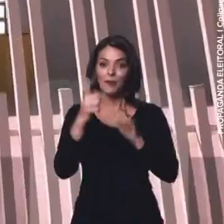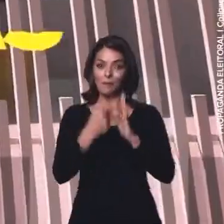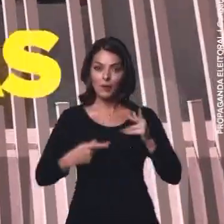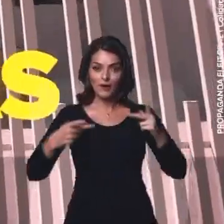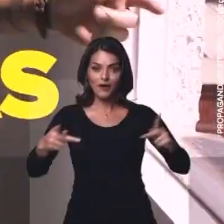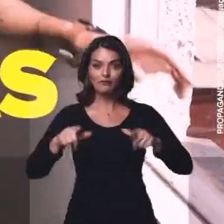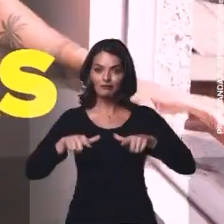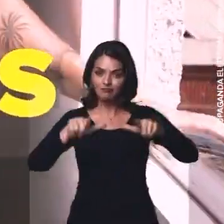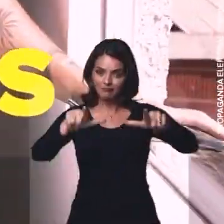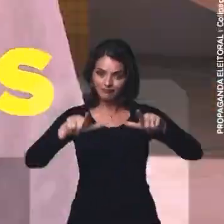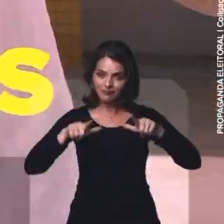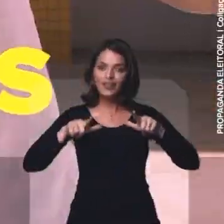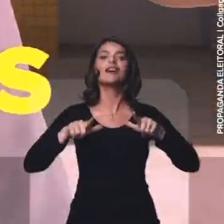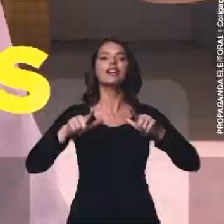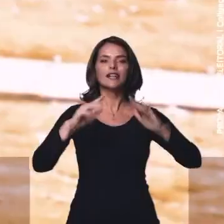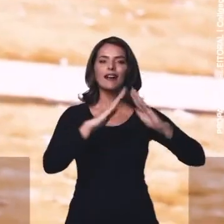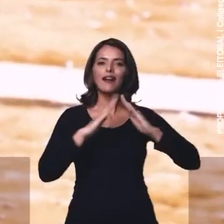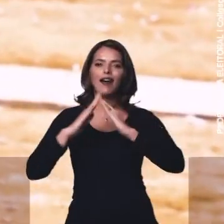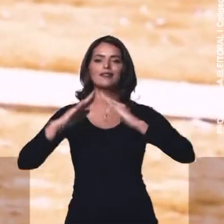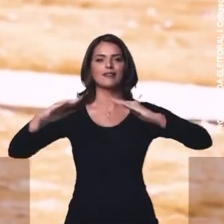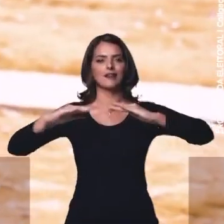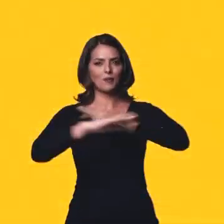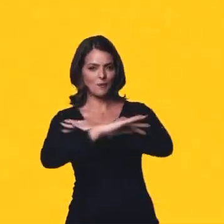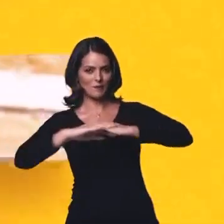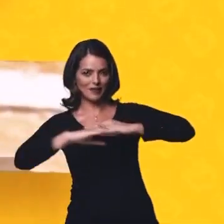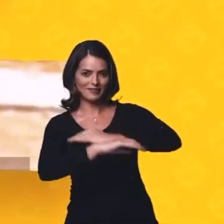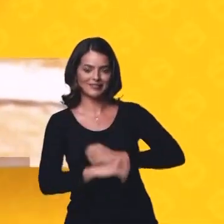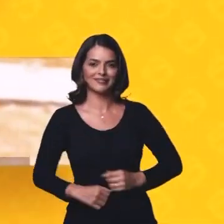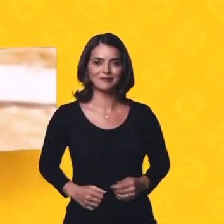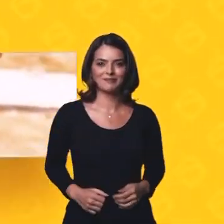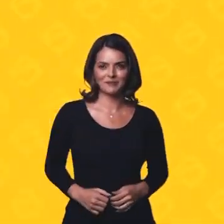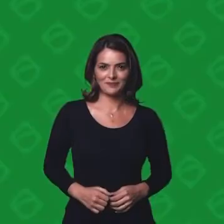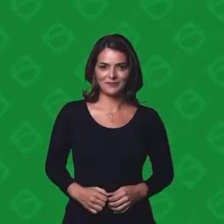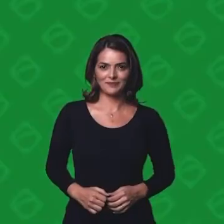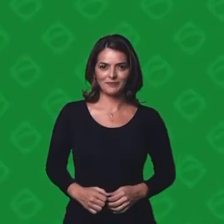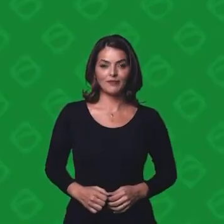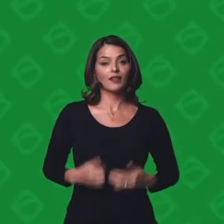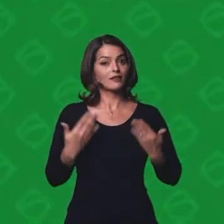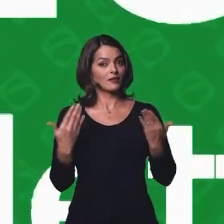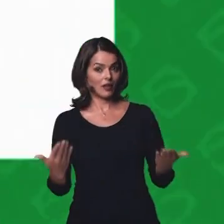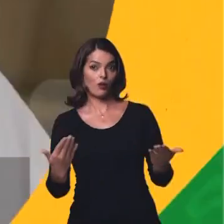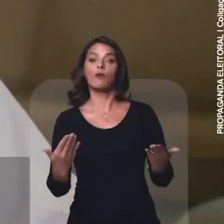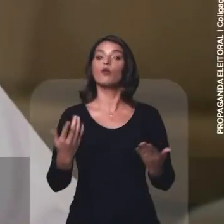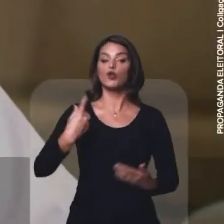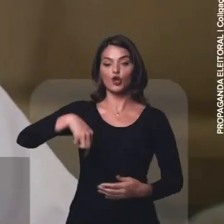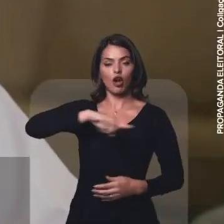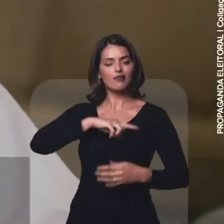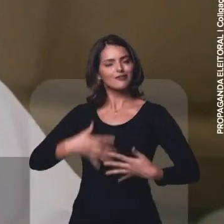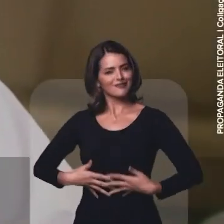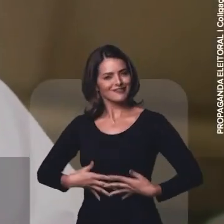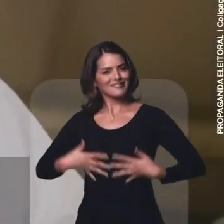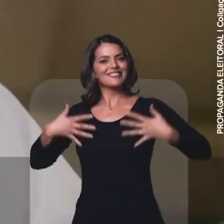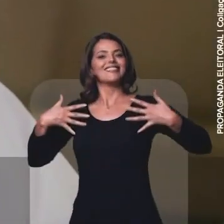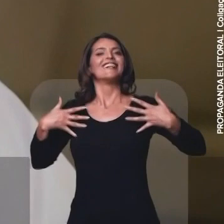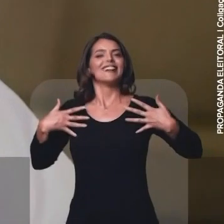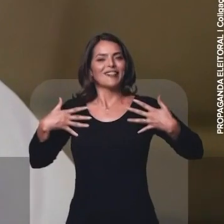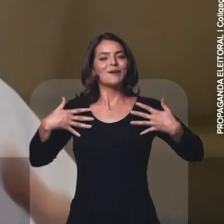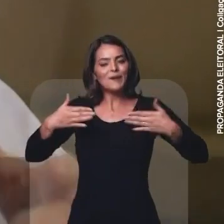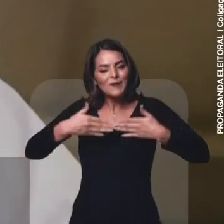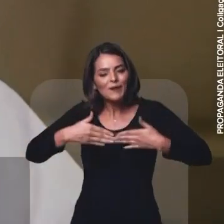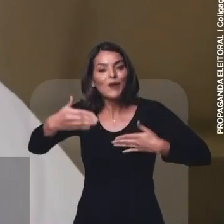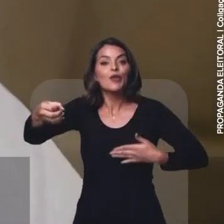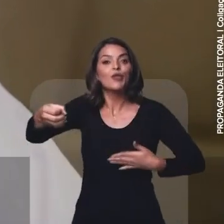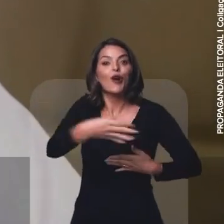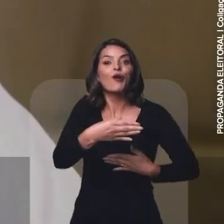maior programa de entrega de títulos de posse em áreas urbanas. Nada mais pode nos orgulhar